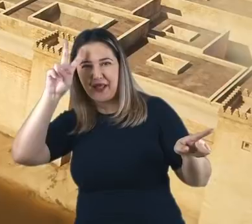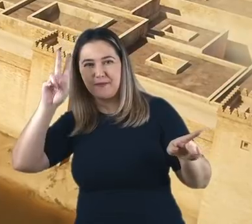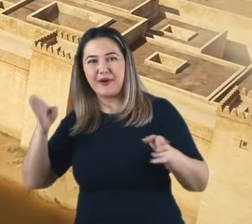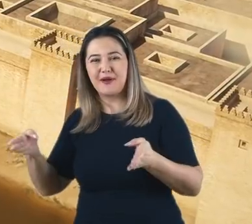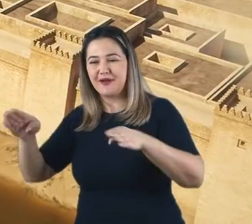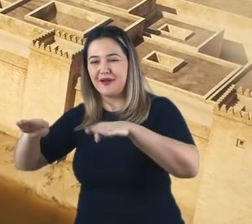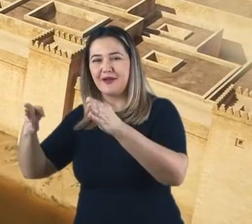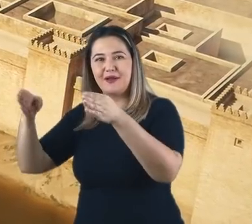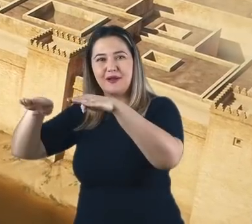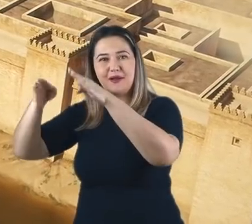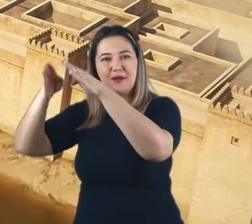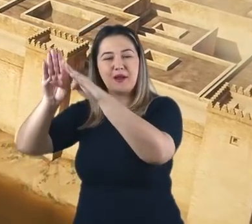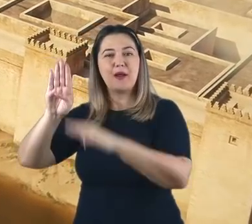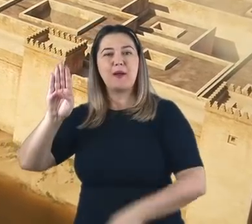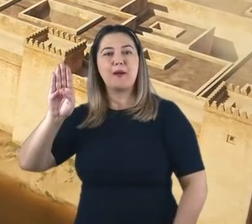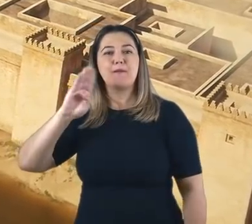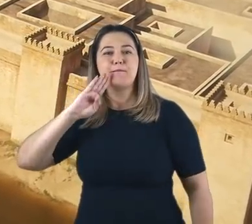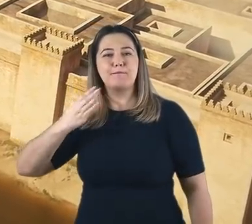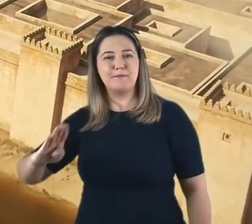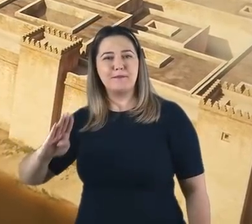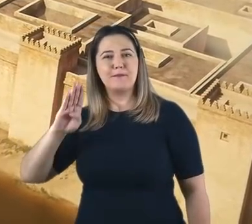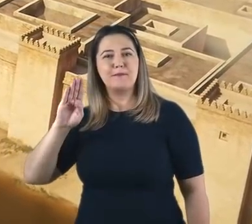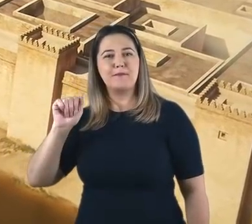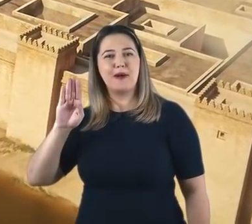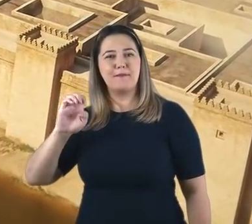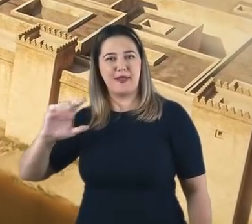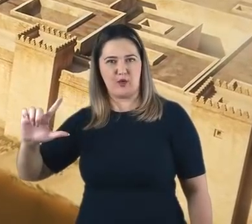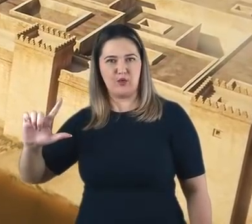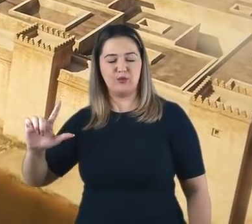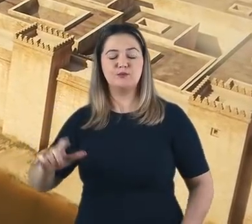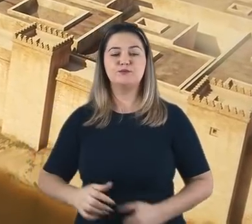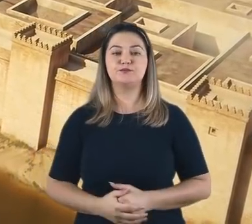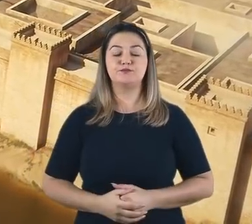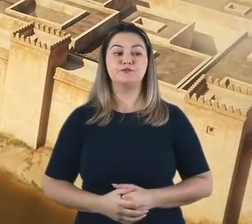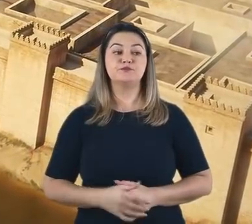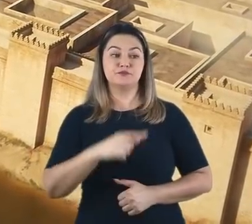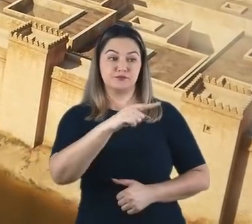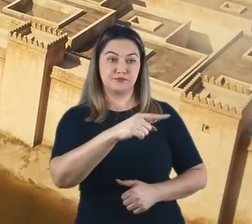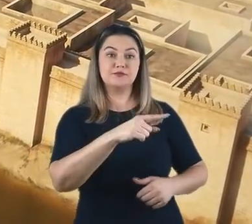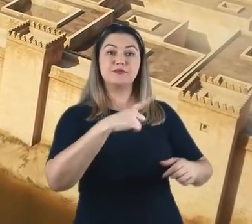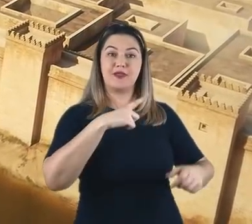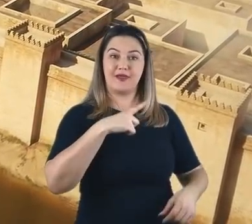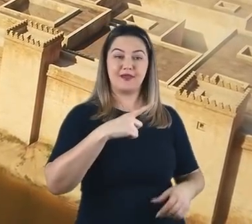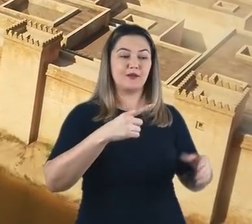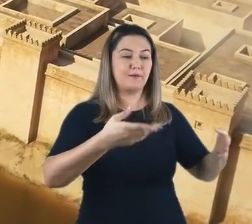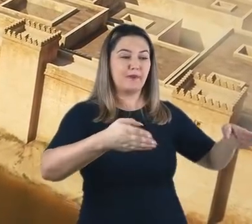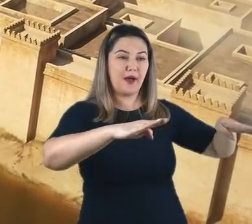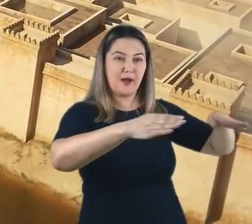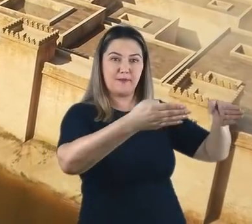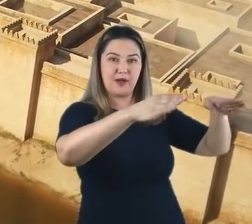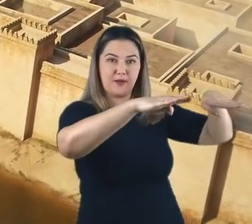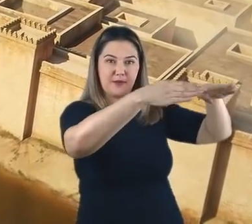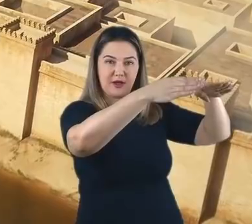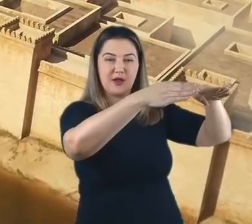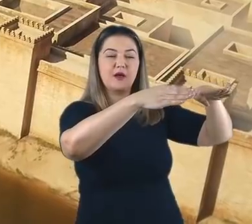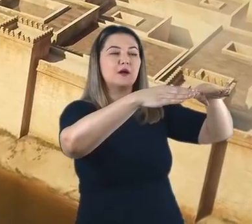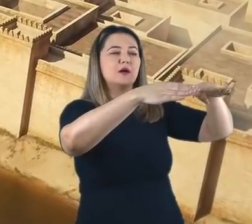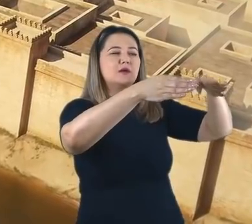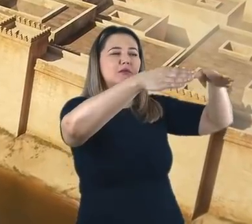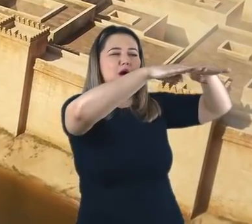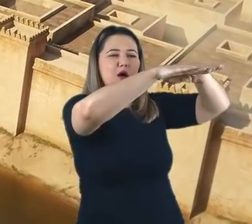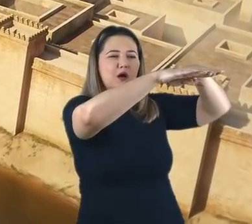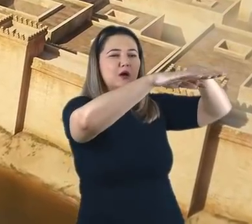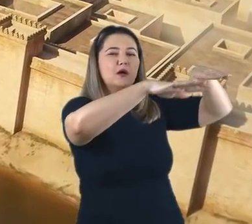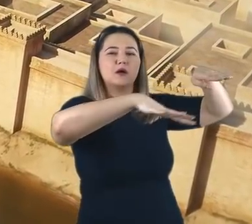O templo ficava, de fato, ao sul do Ziggurat e do Entemenank, uma memória que foi perpetuada na cultura judaico-cristã